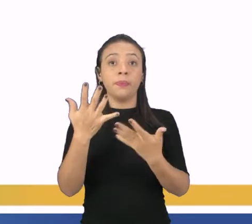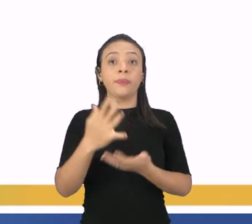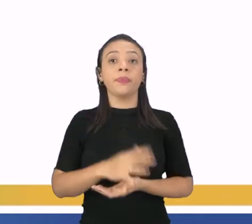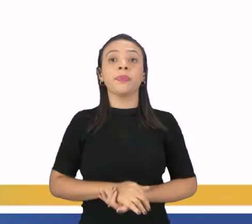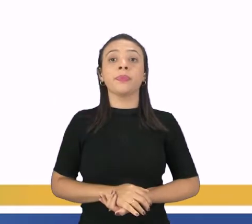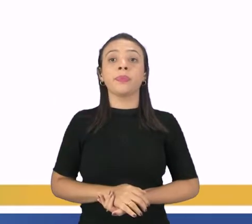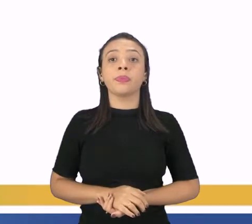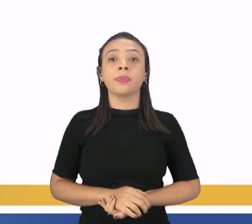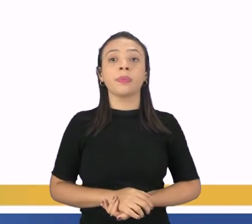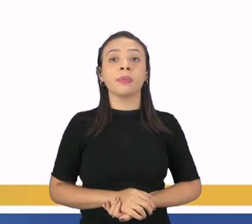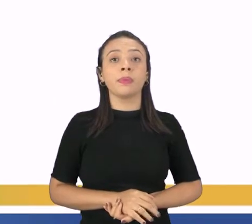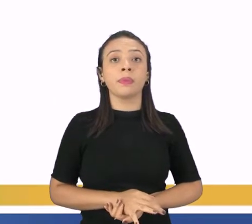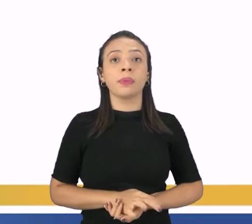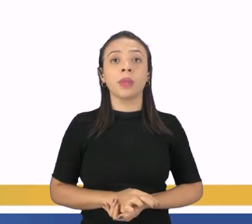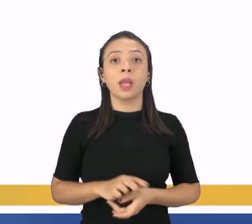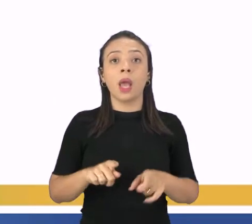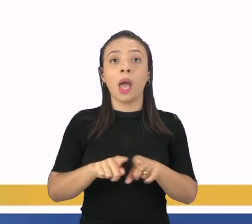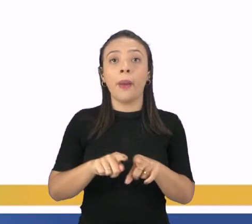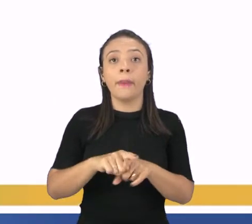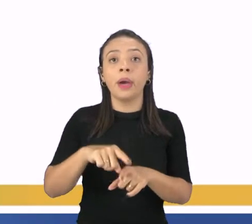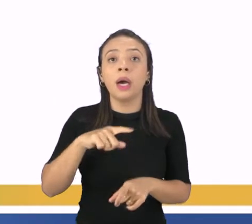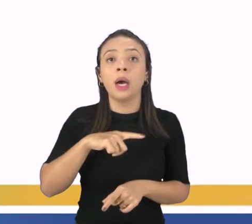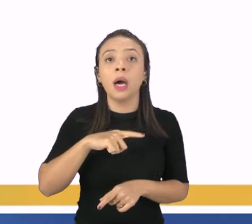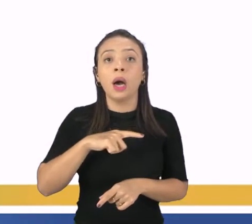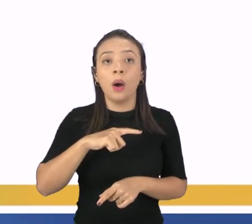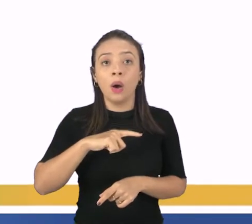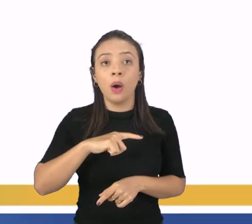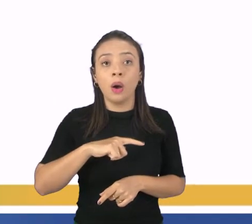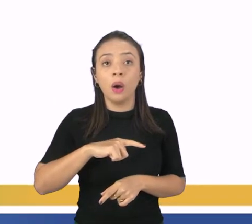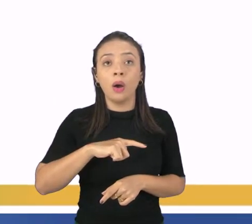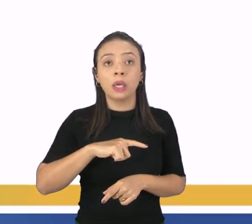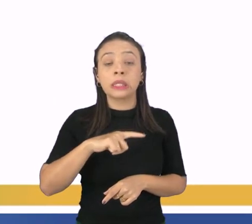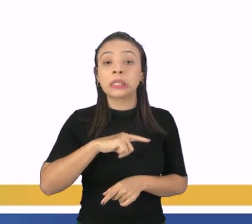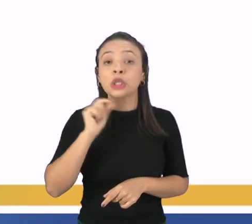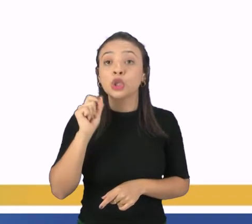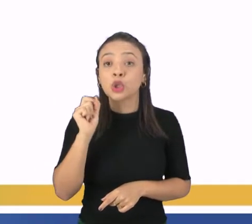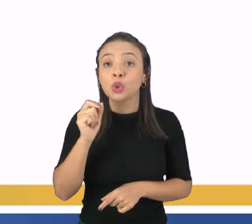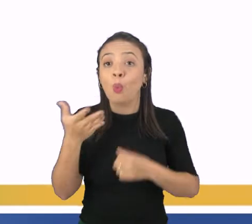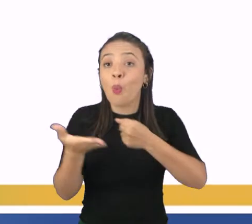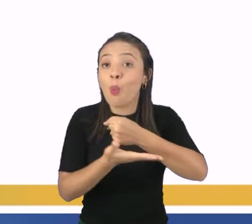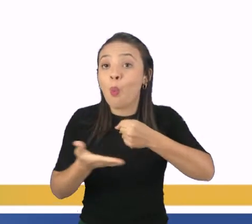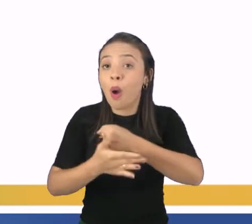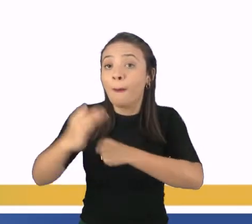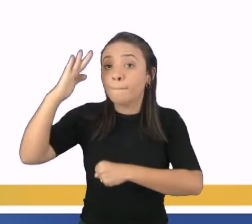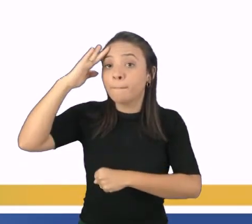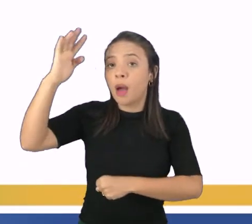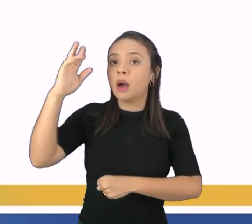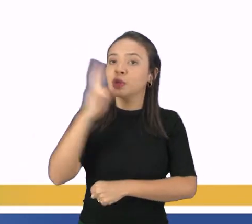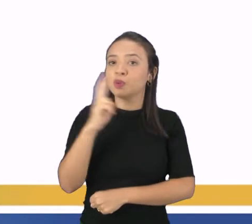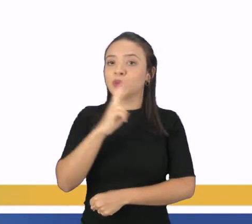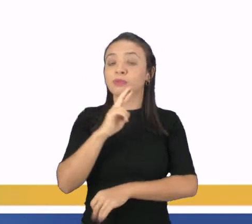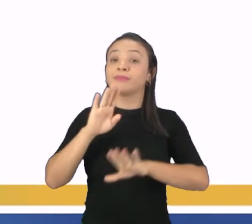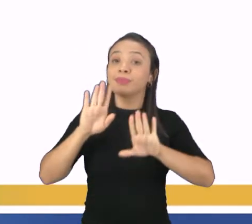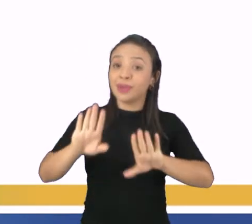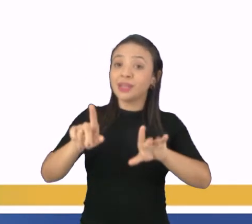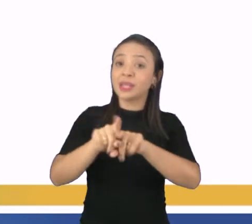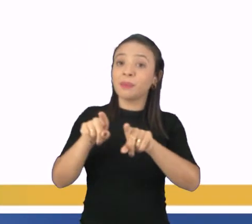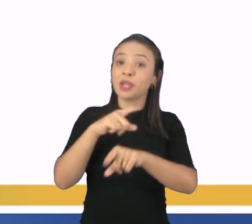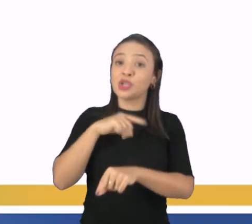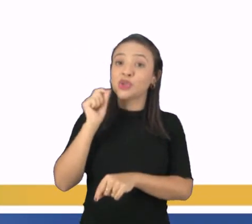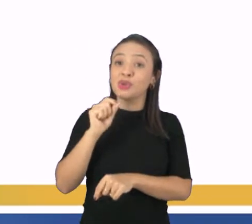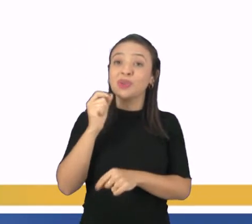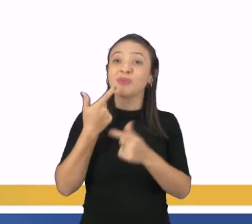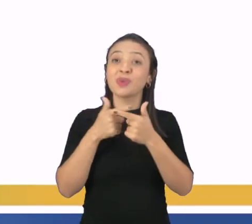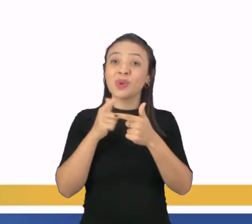fica aí na parte mais ao extremo da Crimeia, tem uma grande base militar da Rússia. Mas, ao mesmo tempo, tinha o